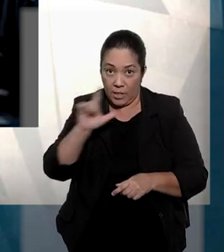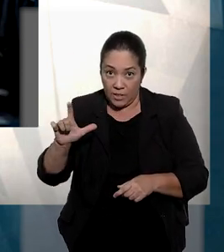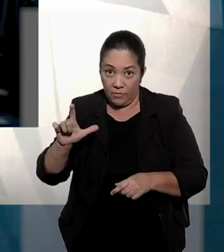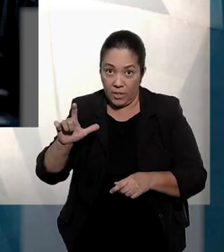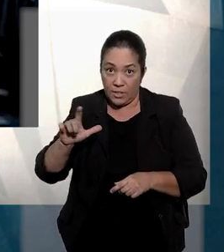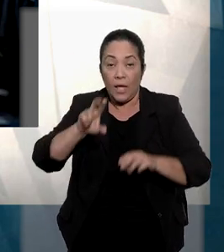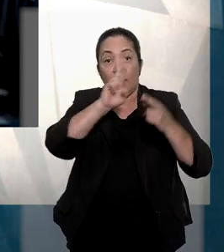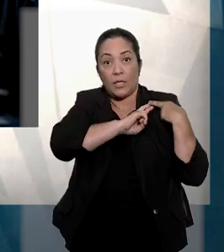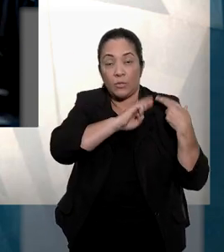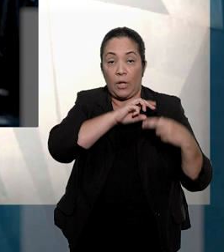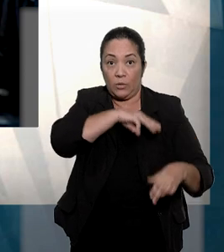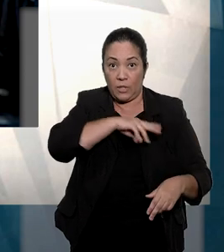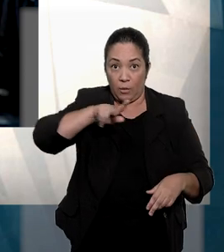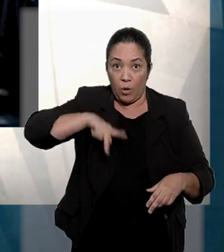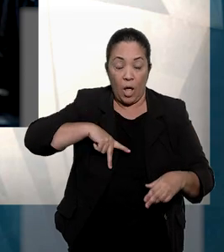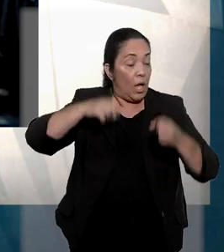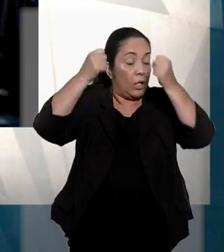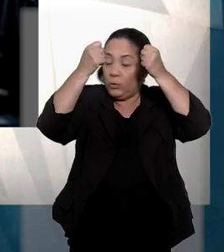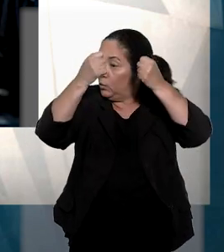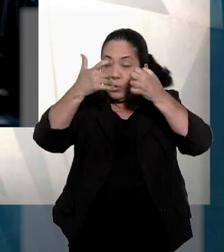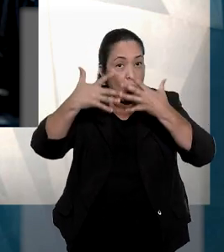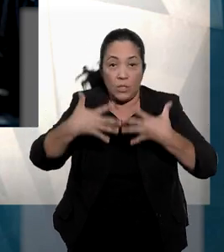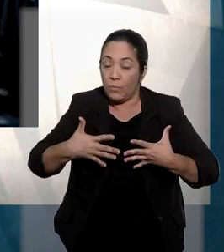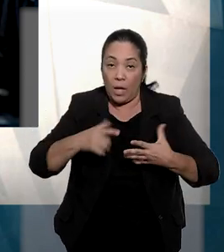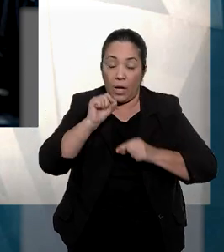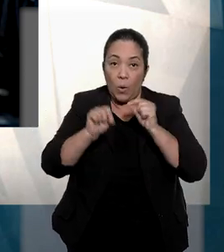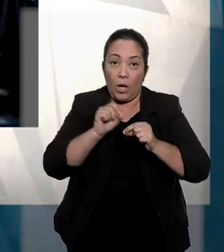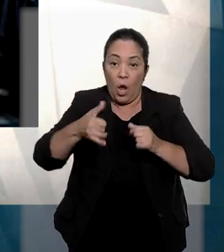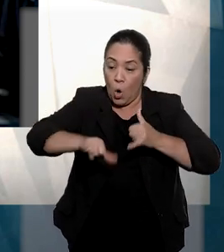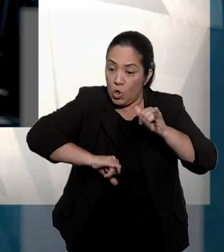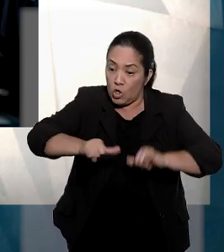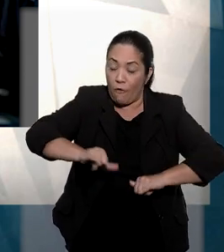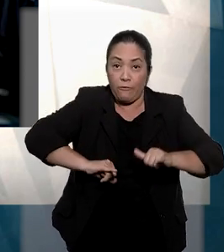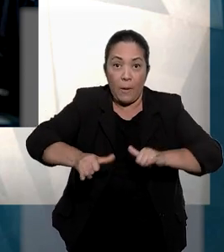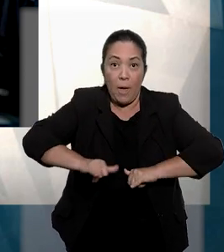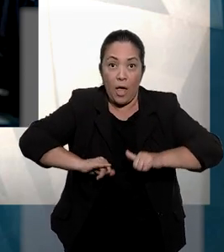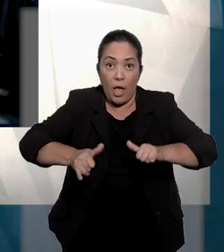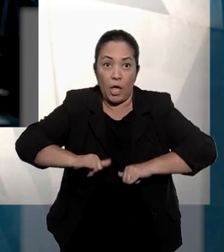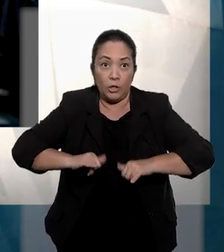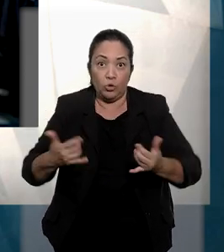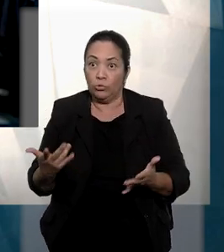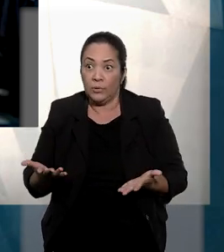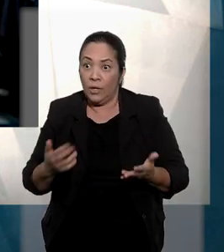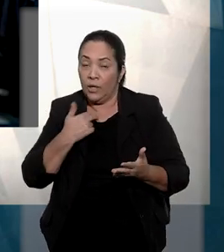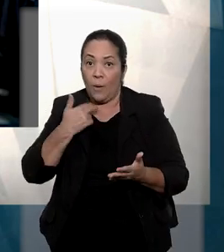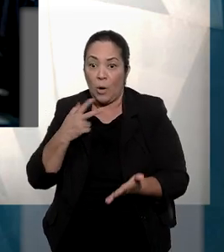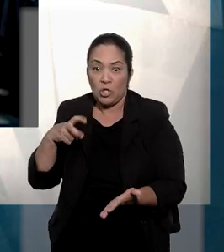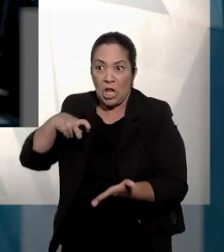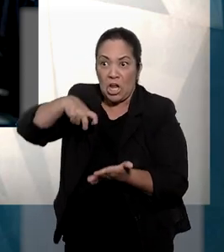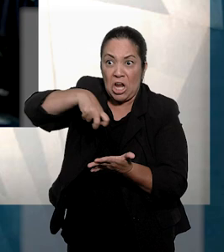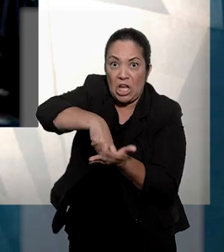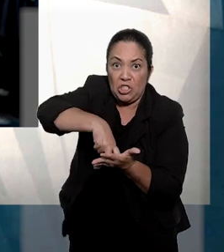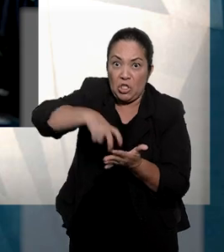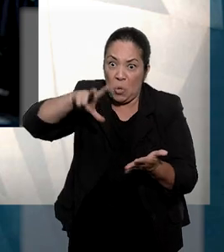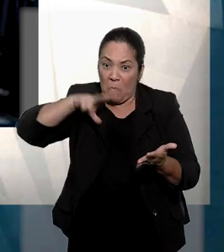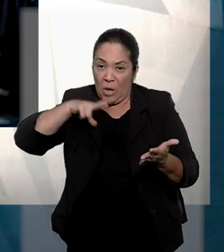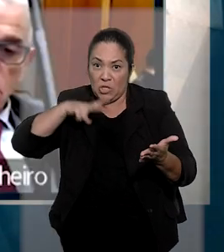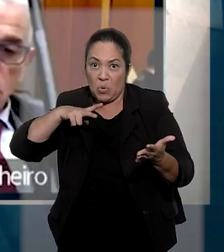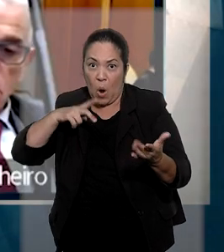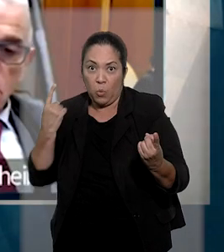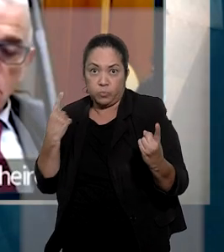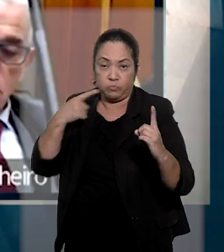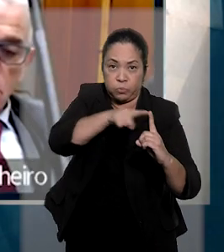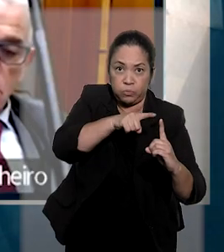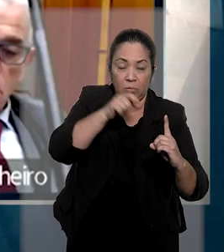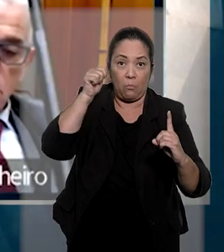não descreve, de modo expresso, o intenso sofrimento físico e o objetivo de aplicar castigo pessoal contra as vítimas,